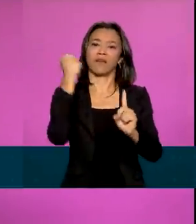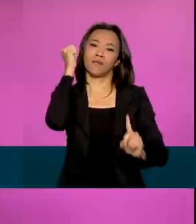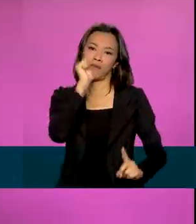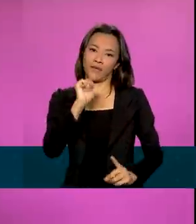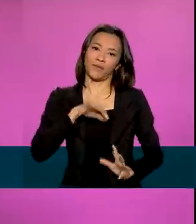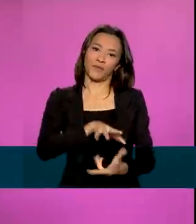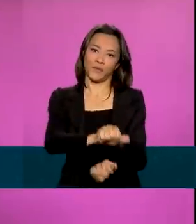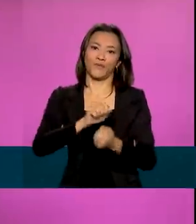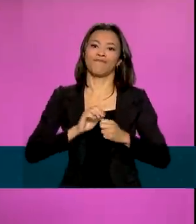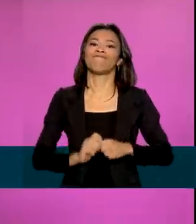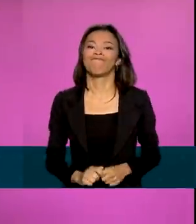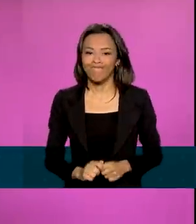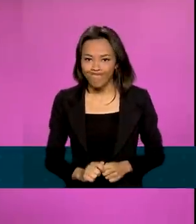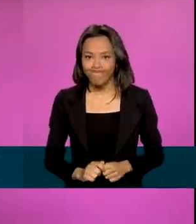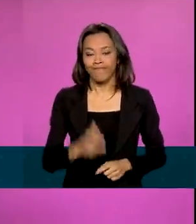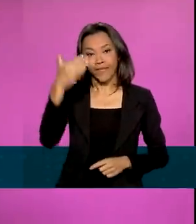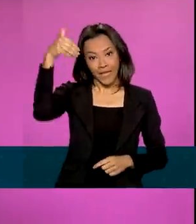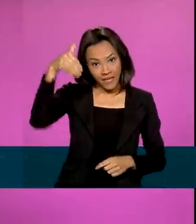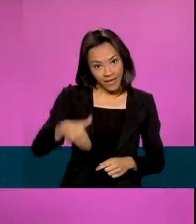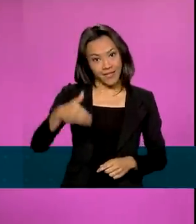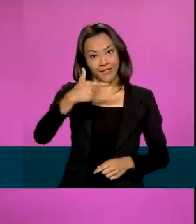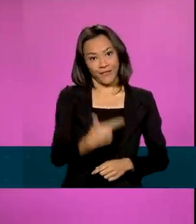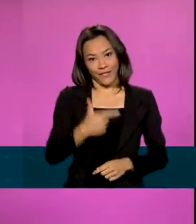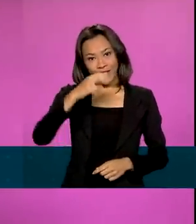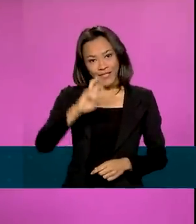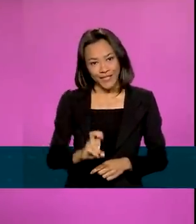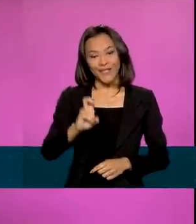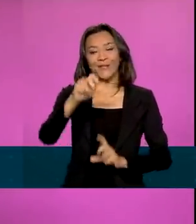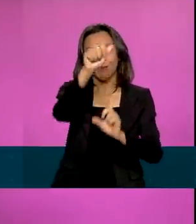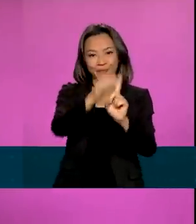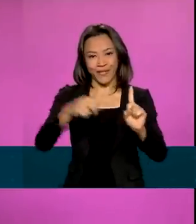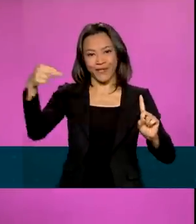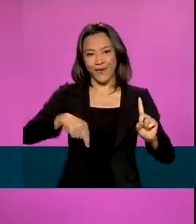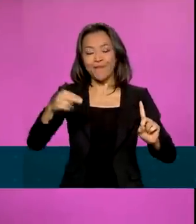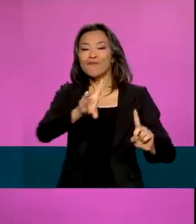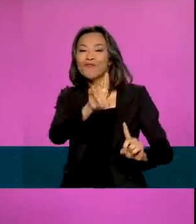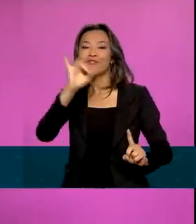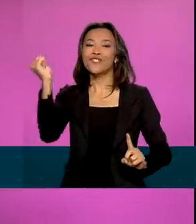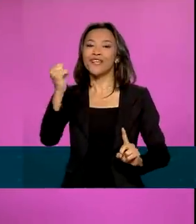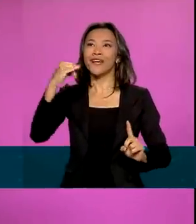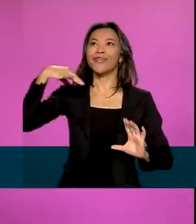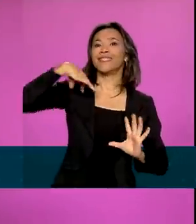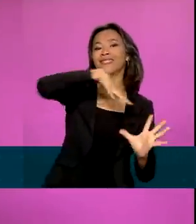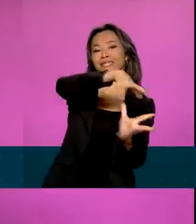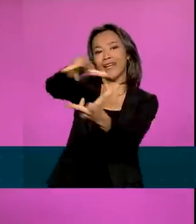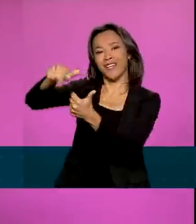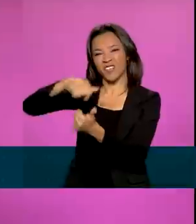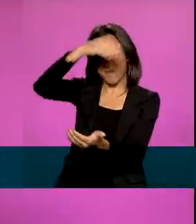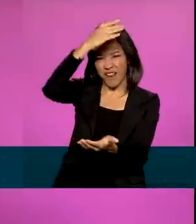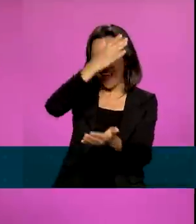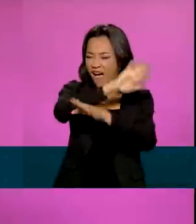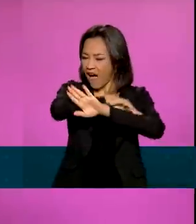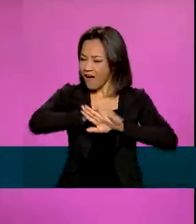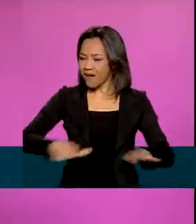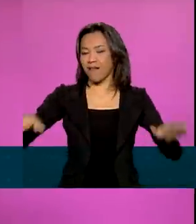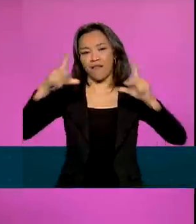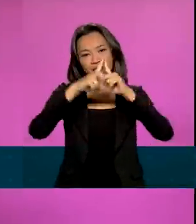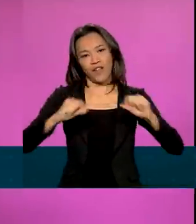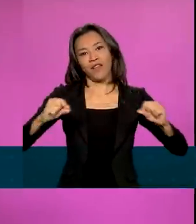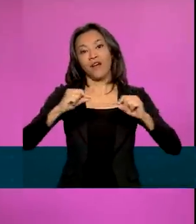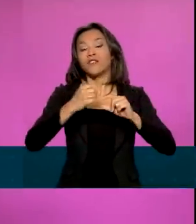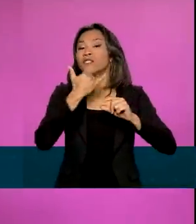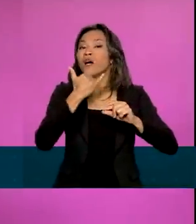mundo. E neste 25 de novembro, Dia Internacional pela Eliminação da Violência contra a Mulher,